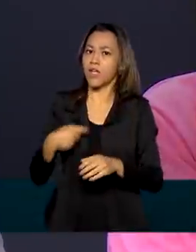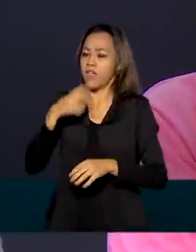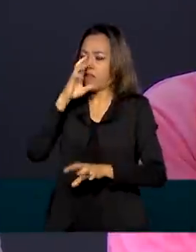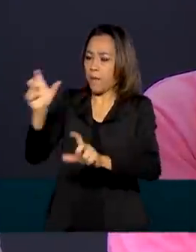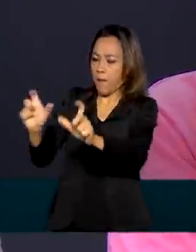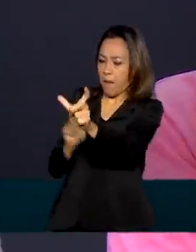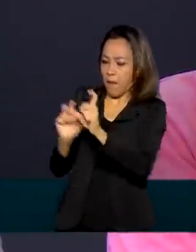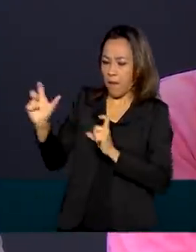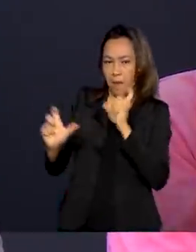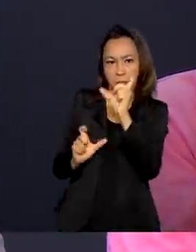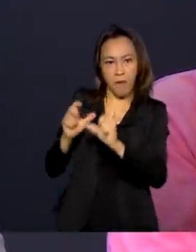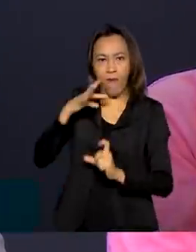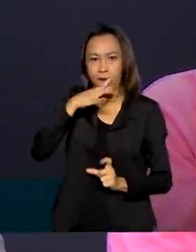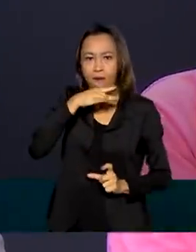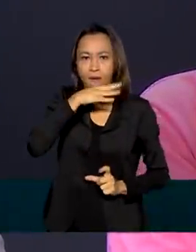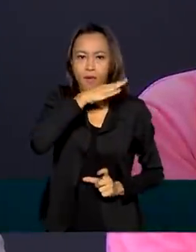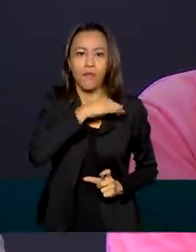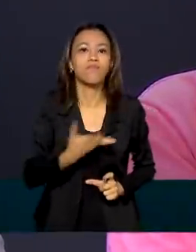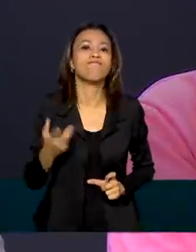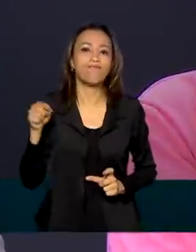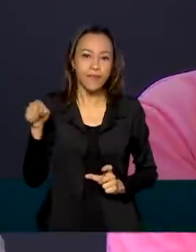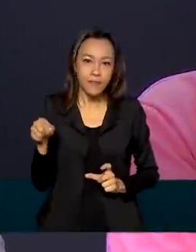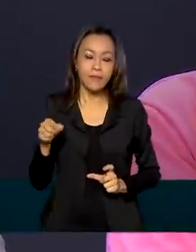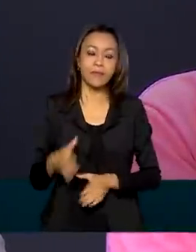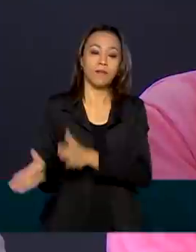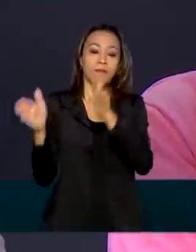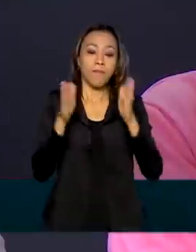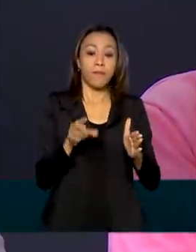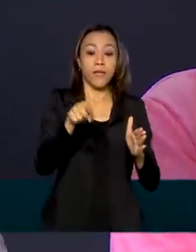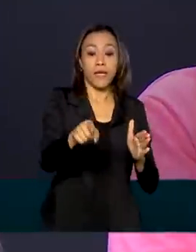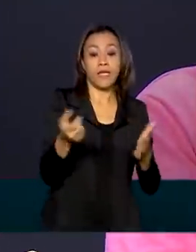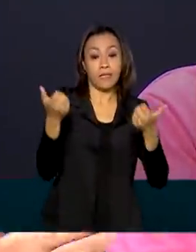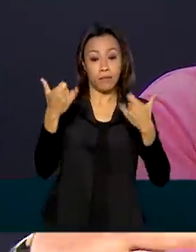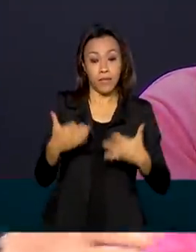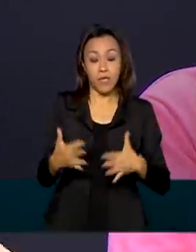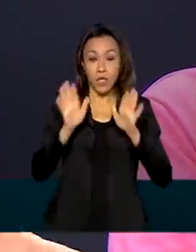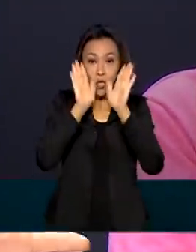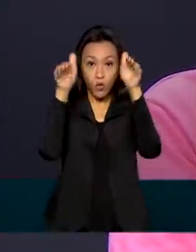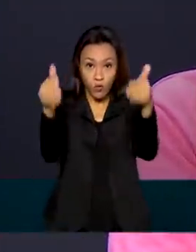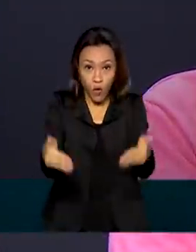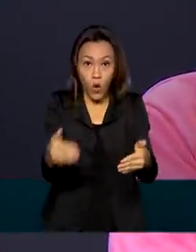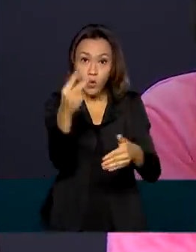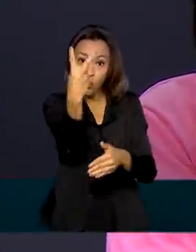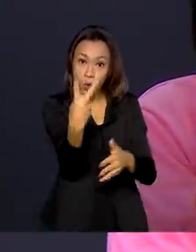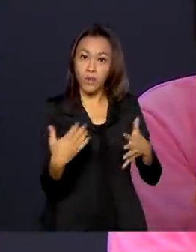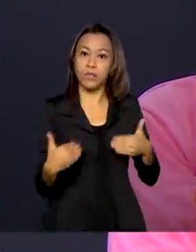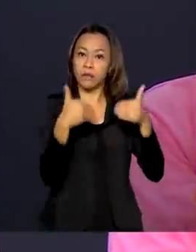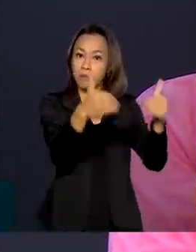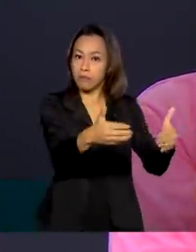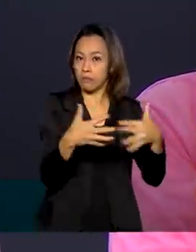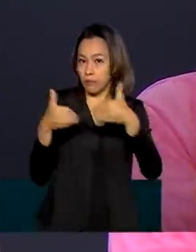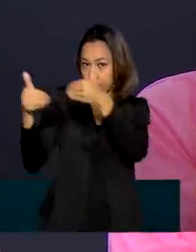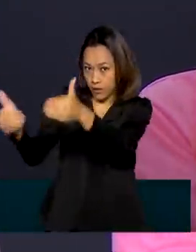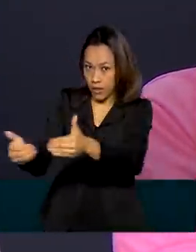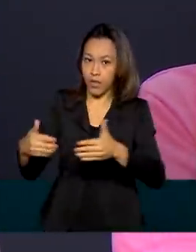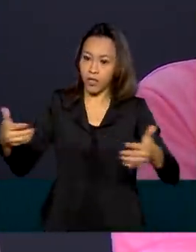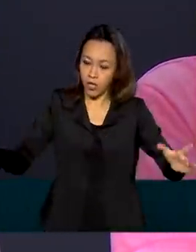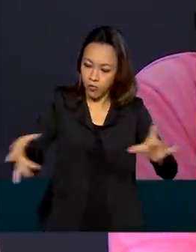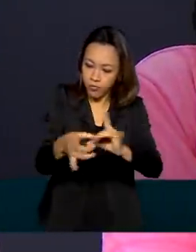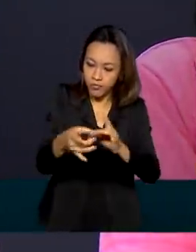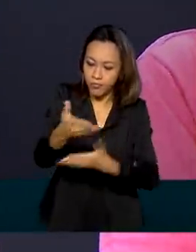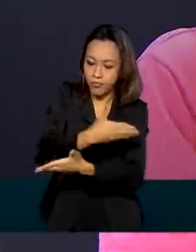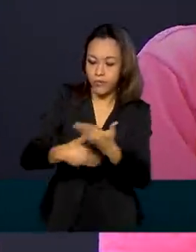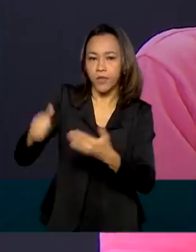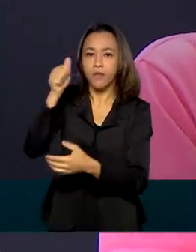São números expressivos e demonstram o foco do Ministério e dos Ministérios, no caso aqui é uma atuação conjunta com o